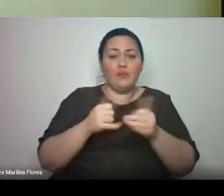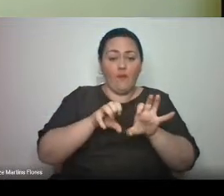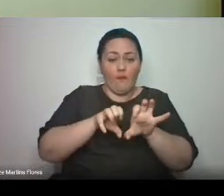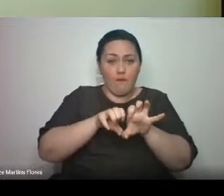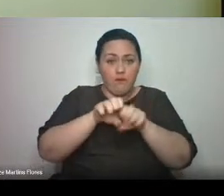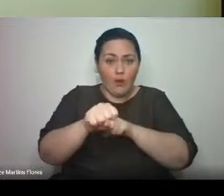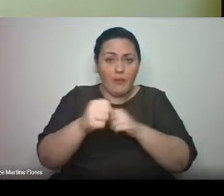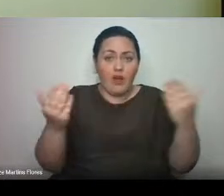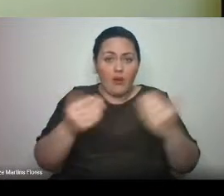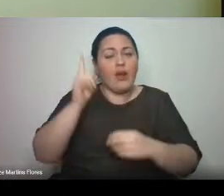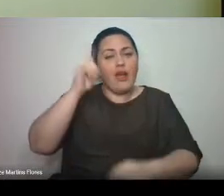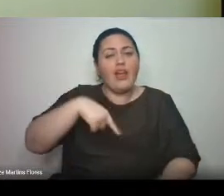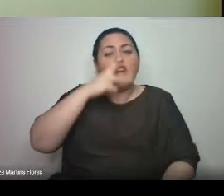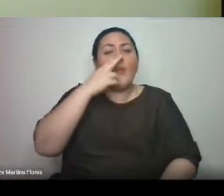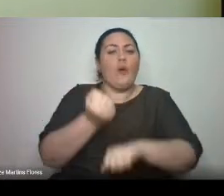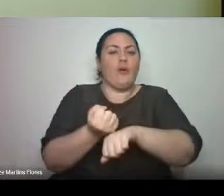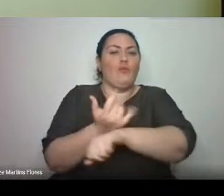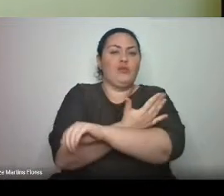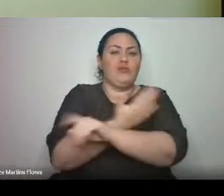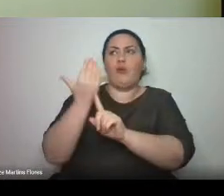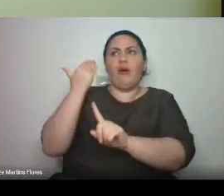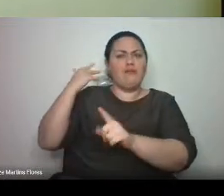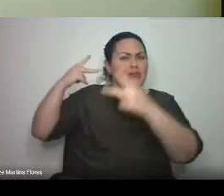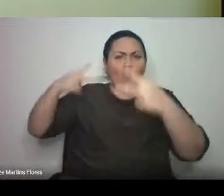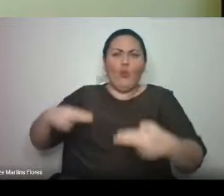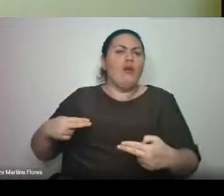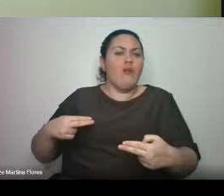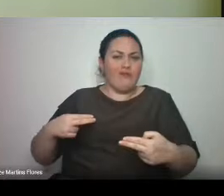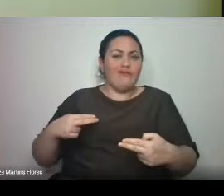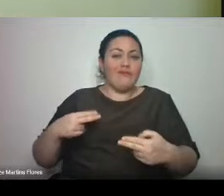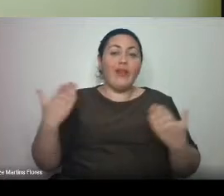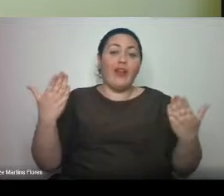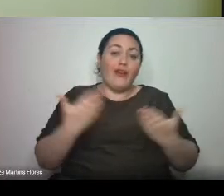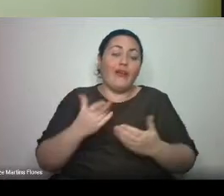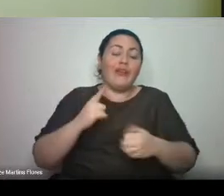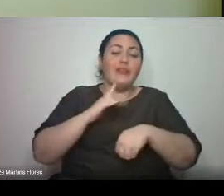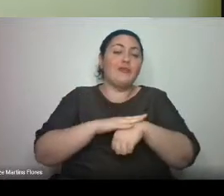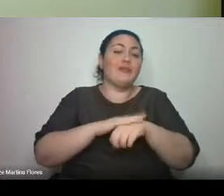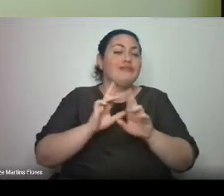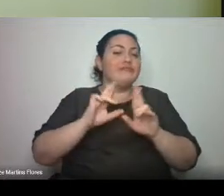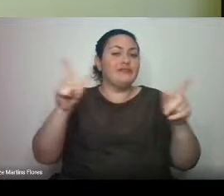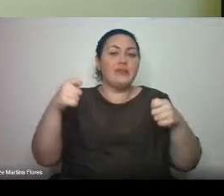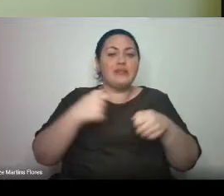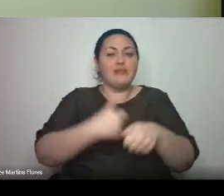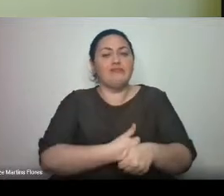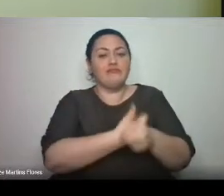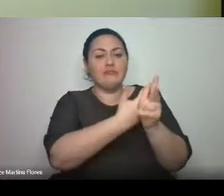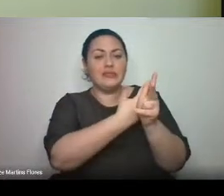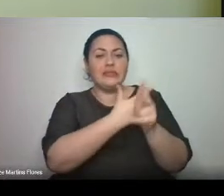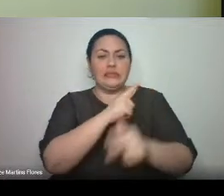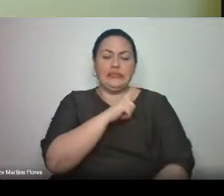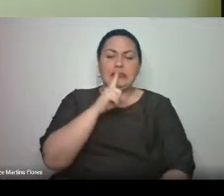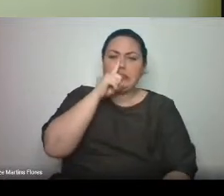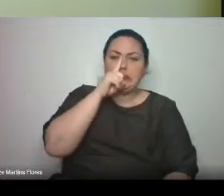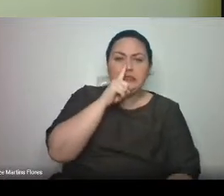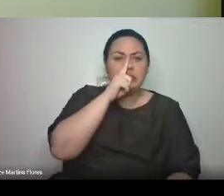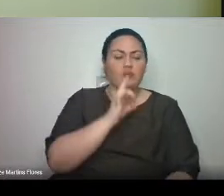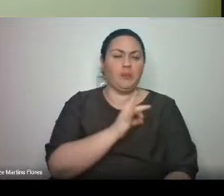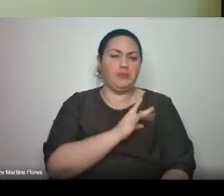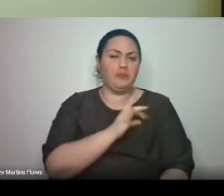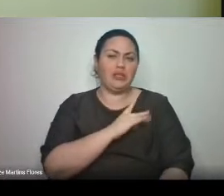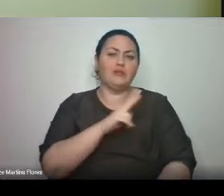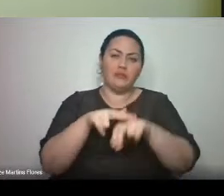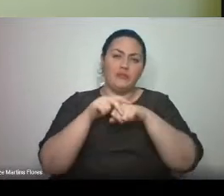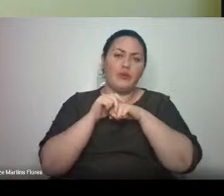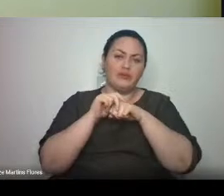E eu acho que nós temos muitas questões diferentes. Nós estamos vendo remotamente, tem um risco e um medo de uma pandemia. Nós estamos